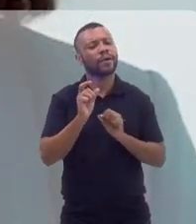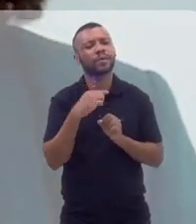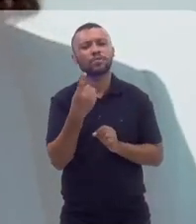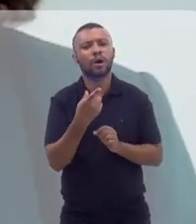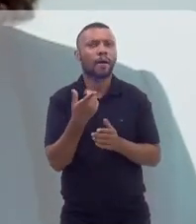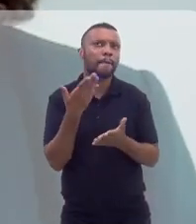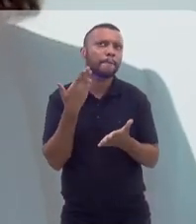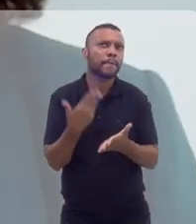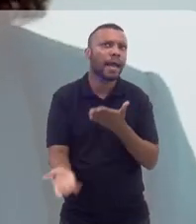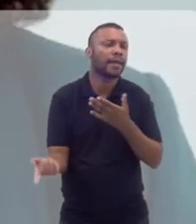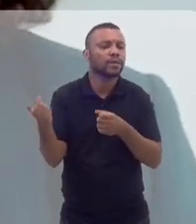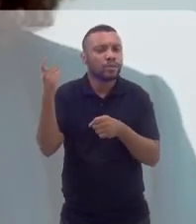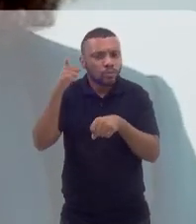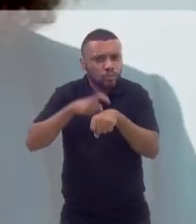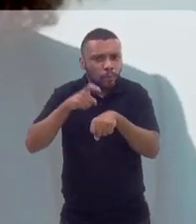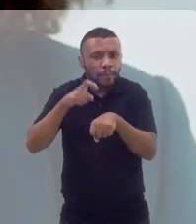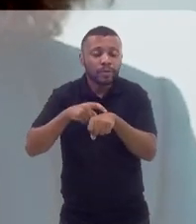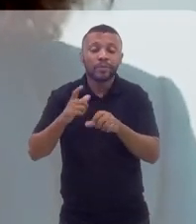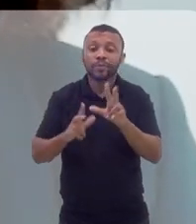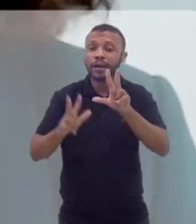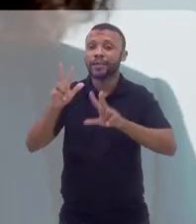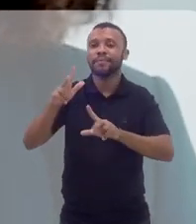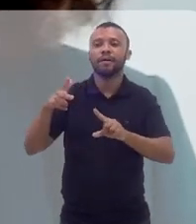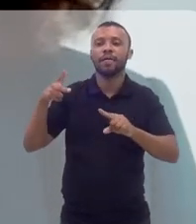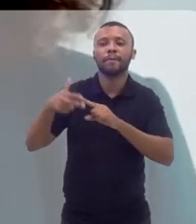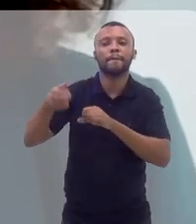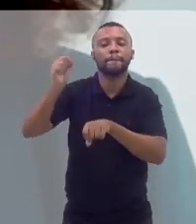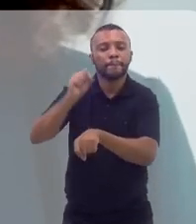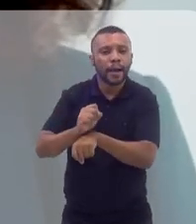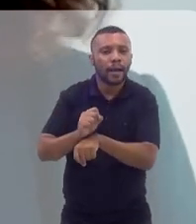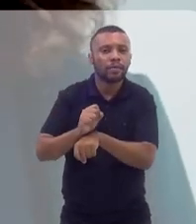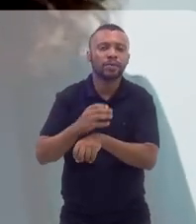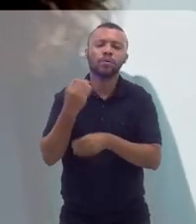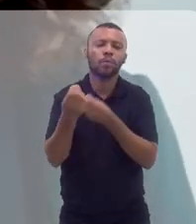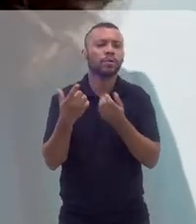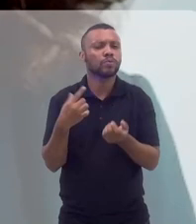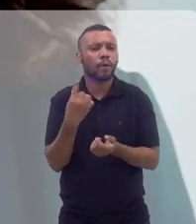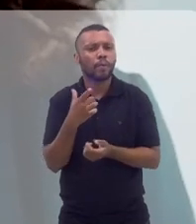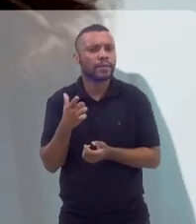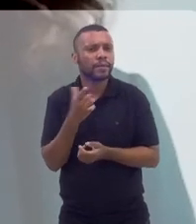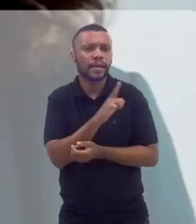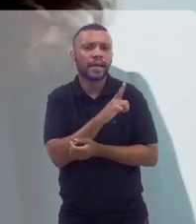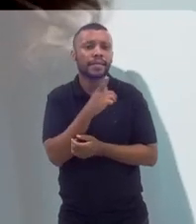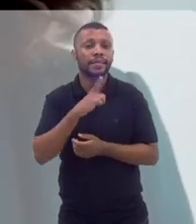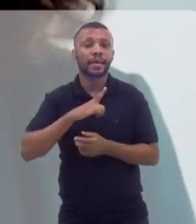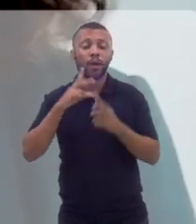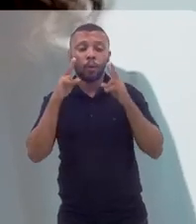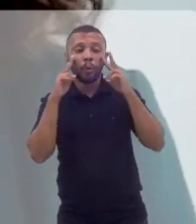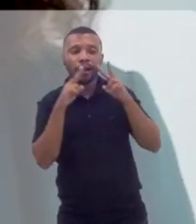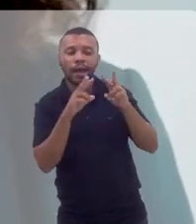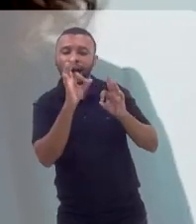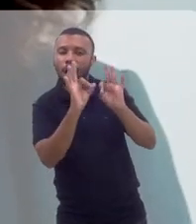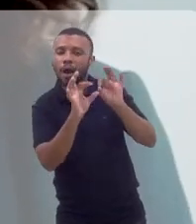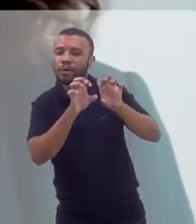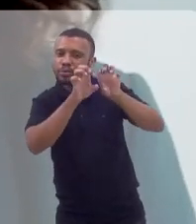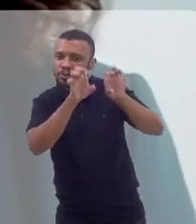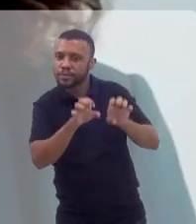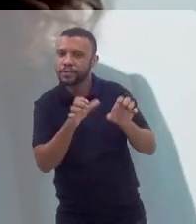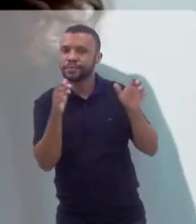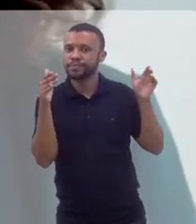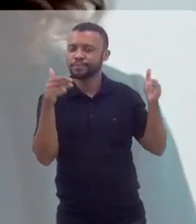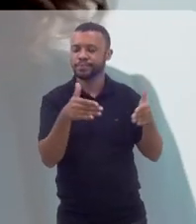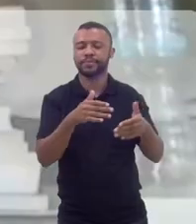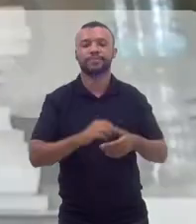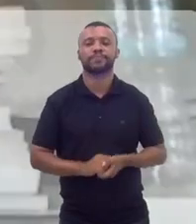perde quando o carnaval é interrompido e o quanto a gente pode ganhar se a gente tem um olhar estruturante para